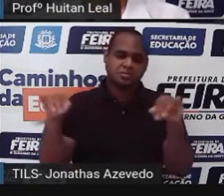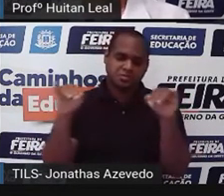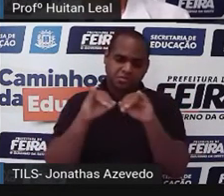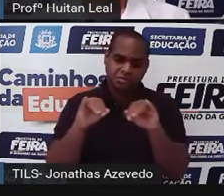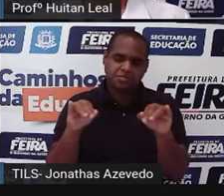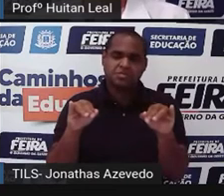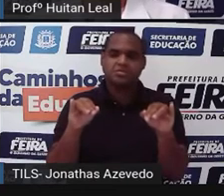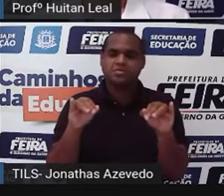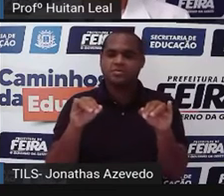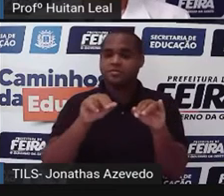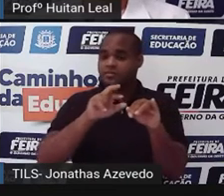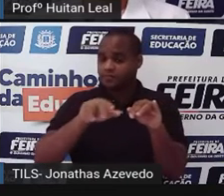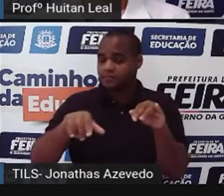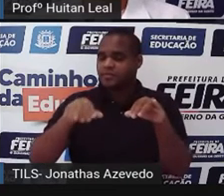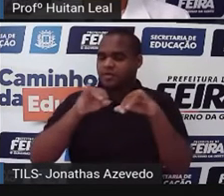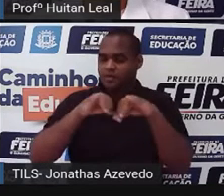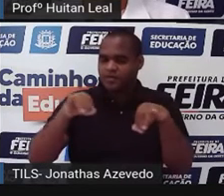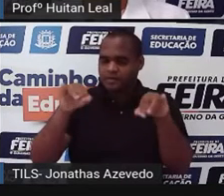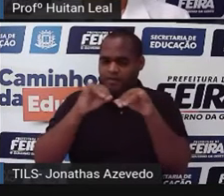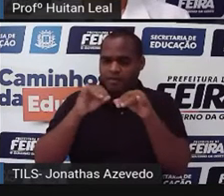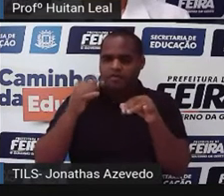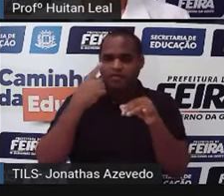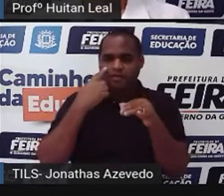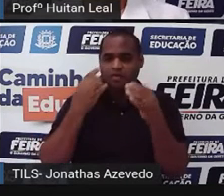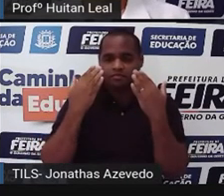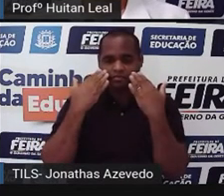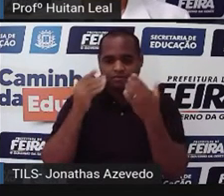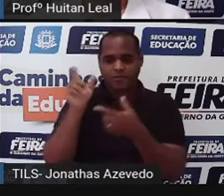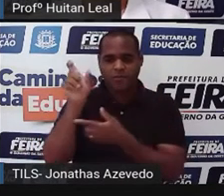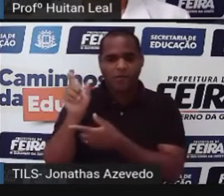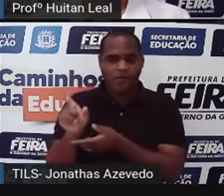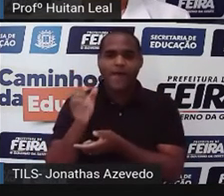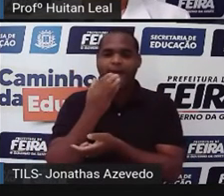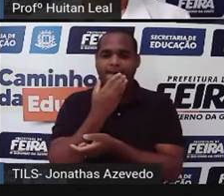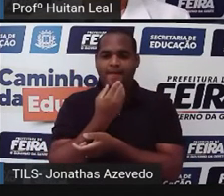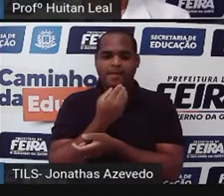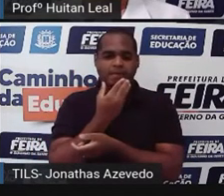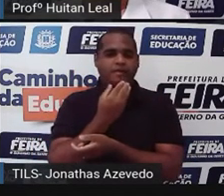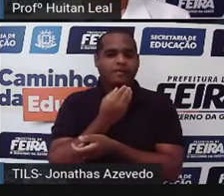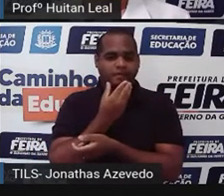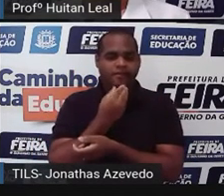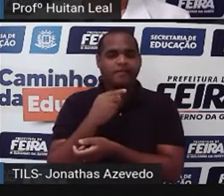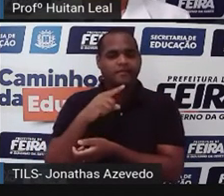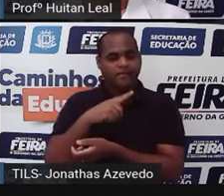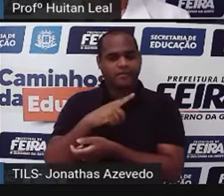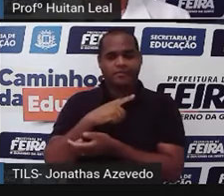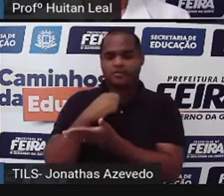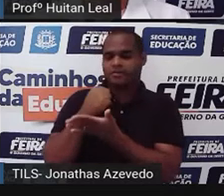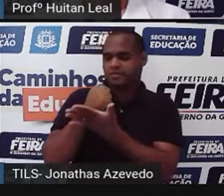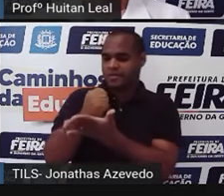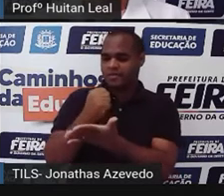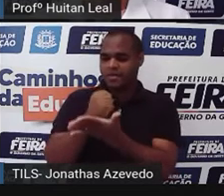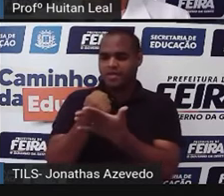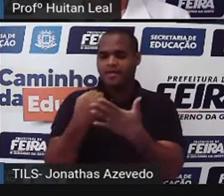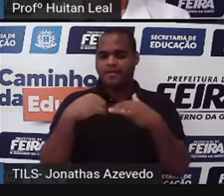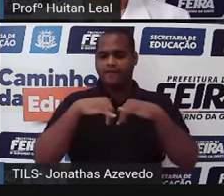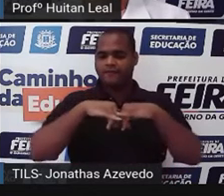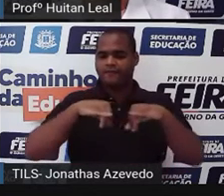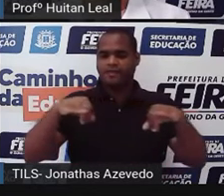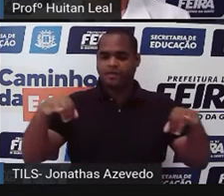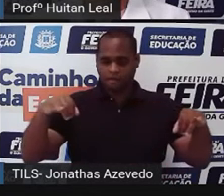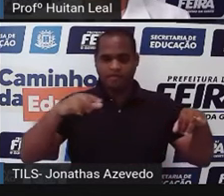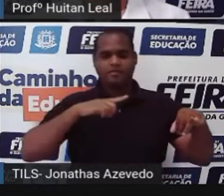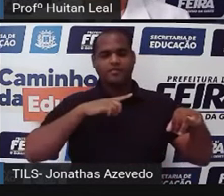O nome do jornal, onde vai ser, onde tem lá um apresentador, que vai ser o suporte, divulgador dessa